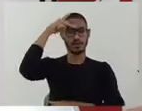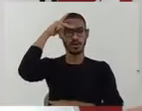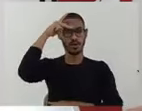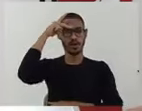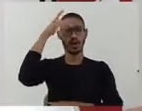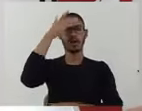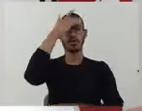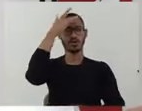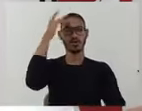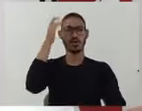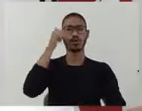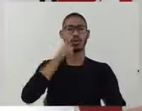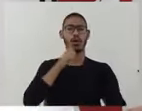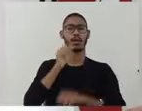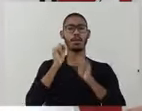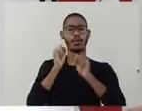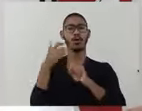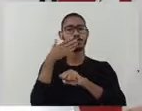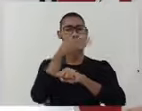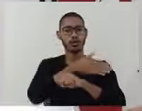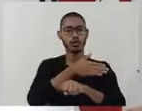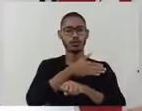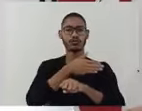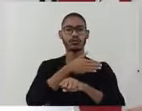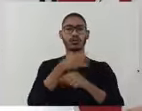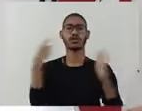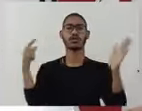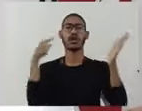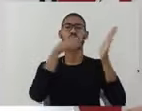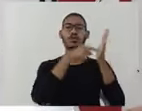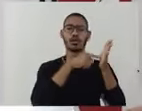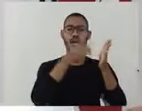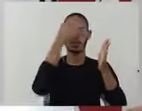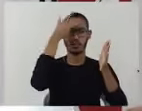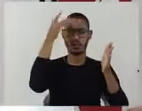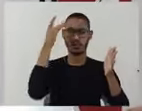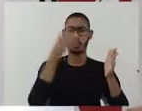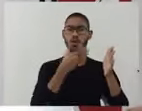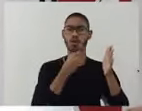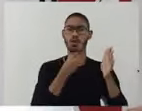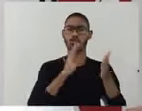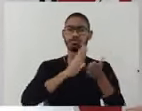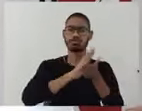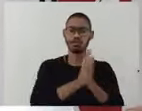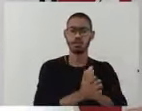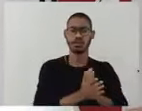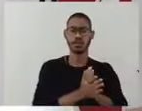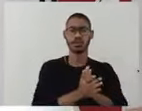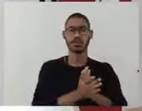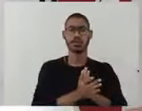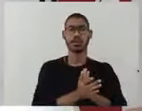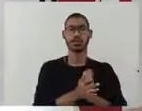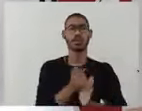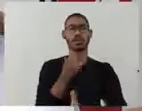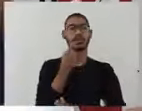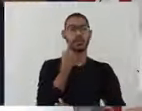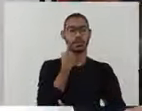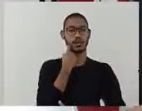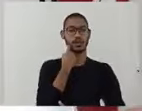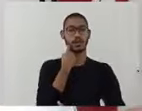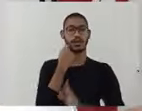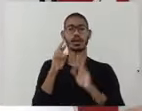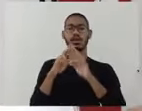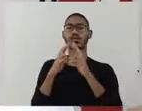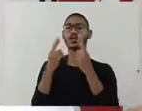respeito às mulheres. Quero também salientar, senhor presidente, que na última sexta-feira estivemos com o